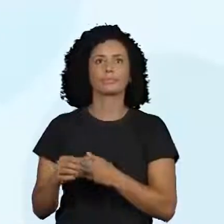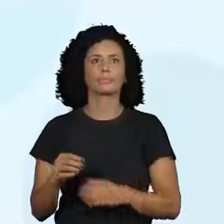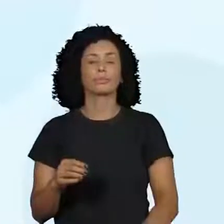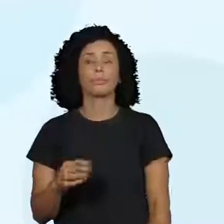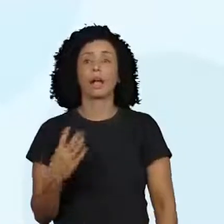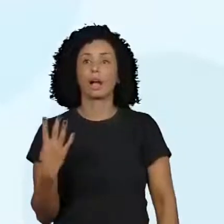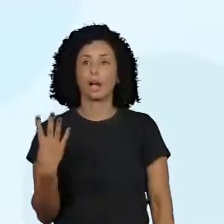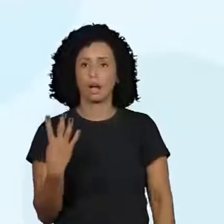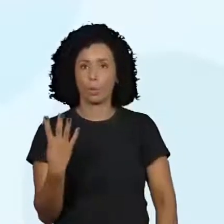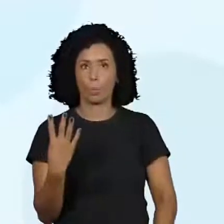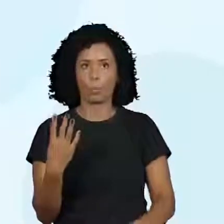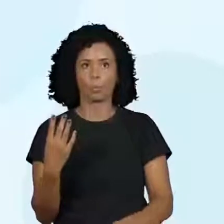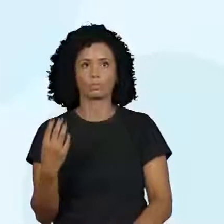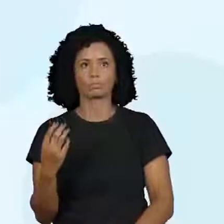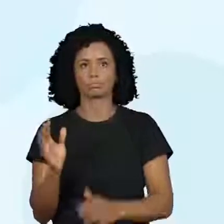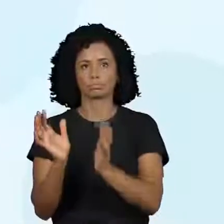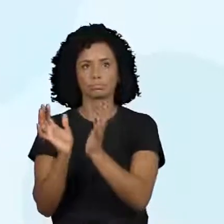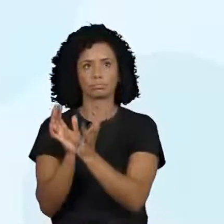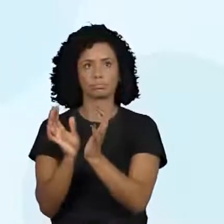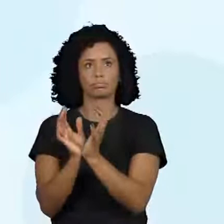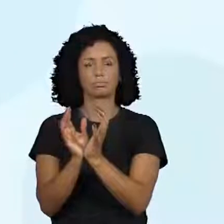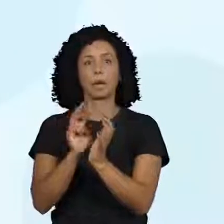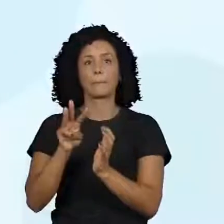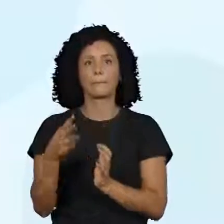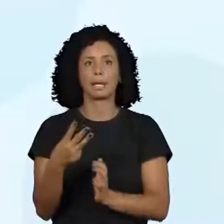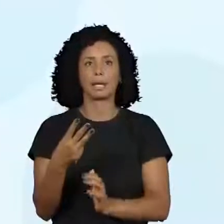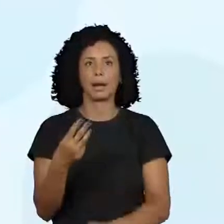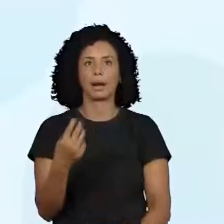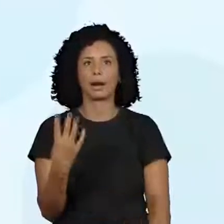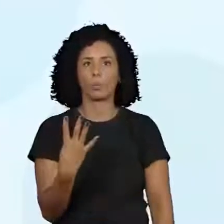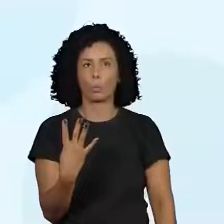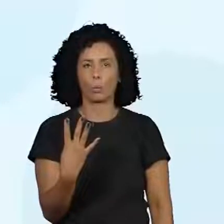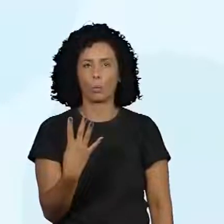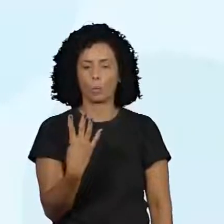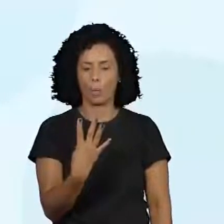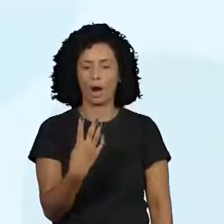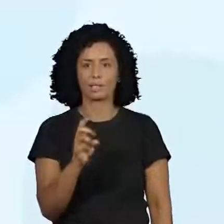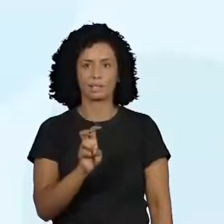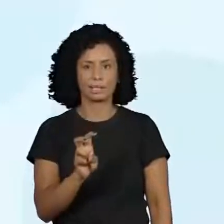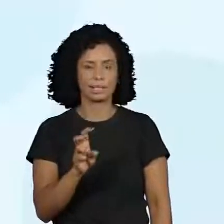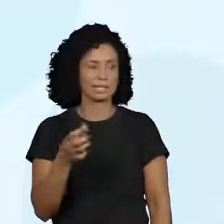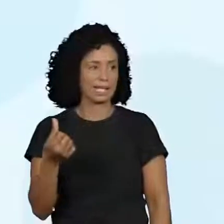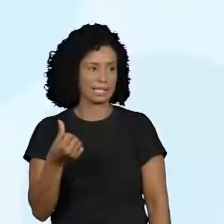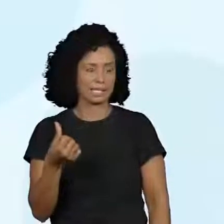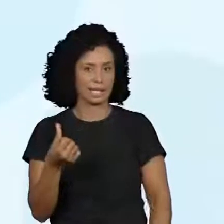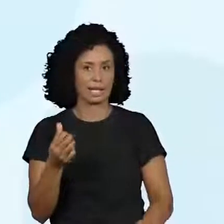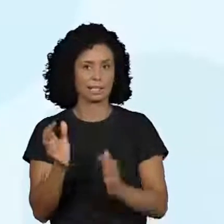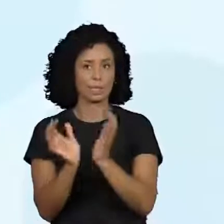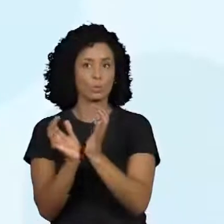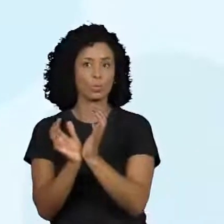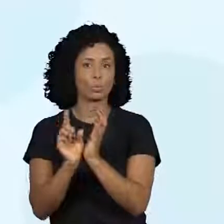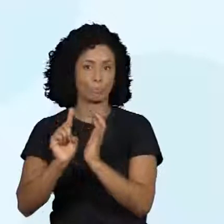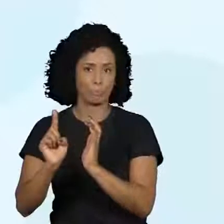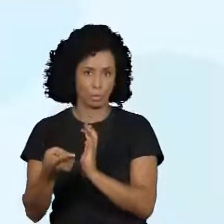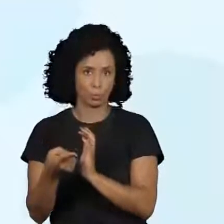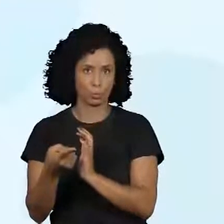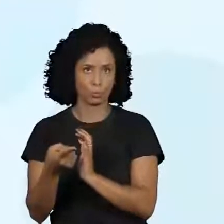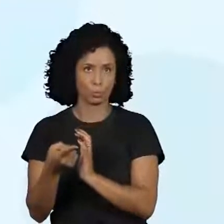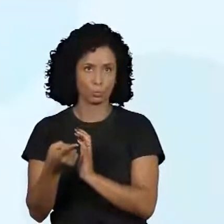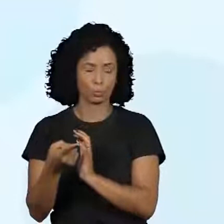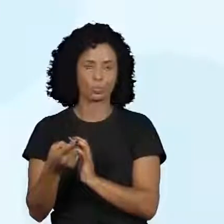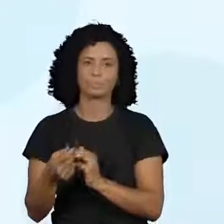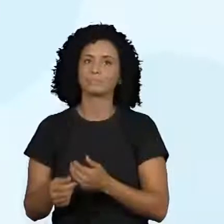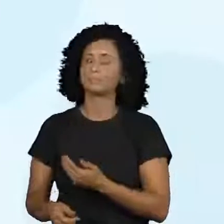perdão, a quarta, a quinta e a sexta, que são as das milhares. Que são as unidades de milhar, dezenas de milhar,